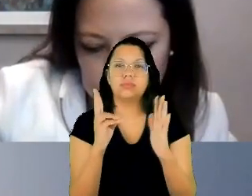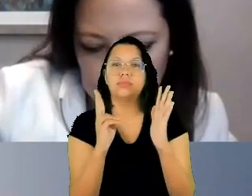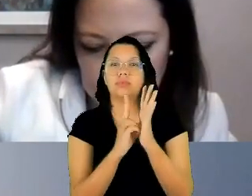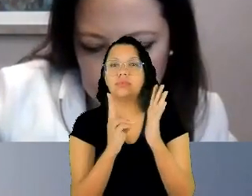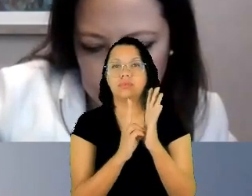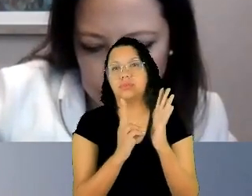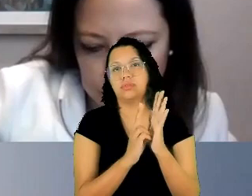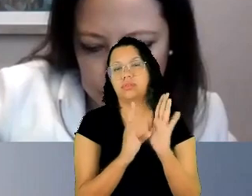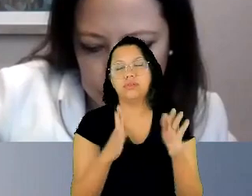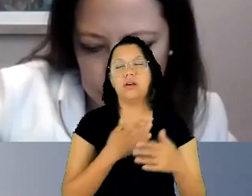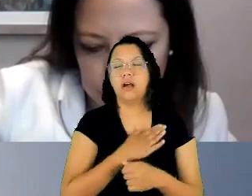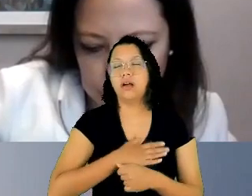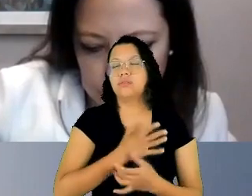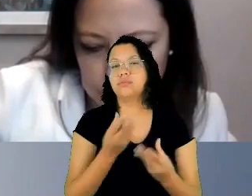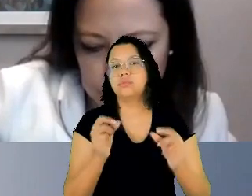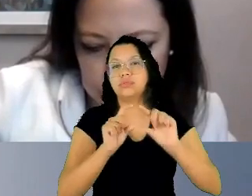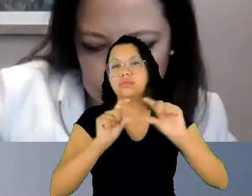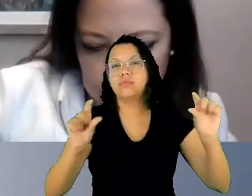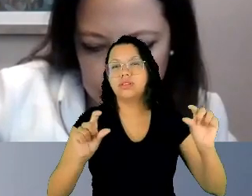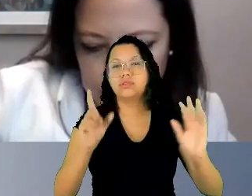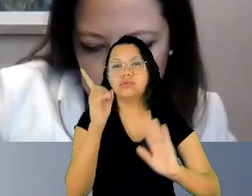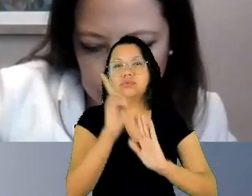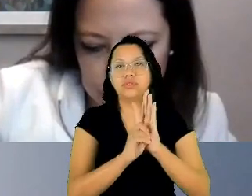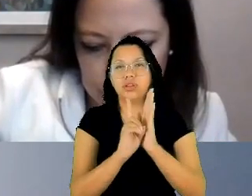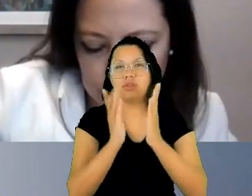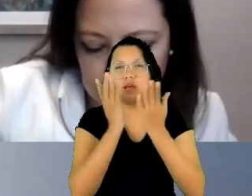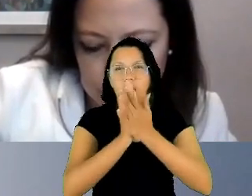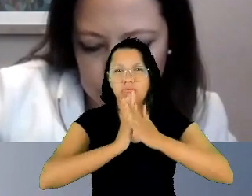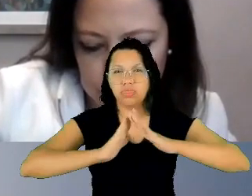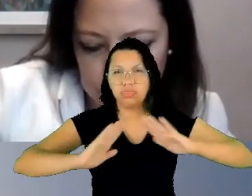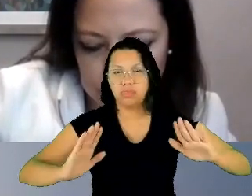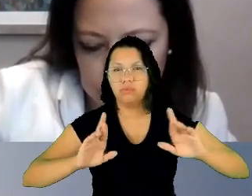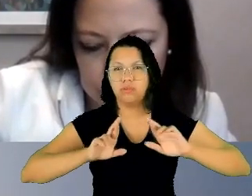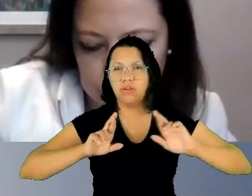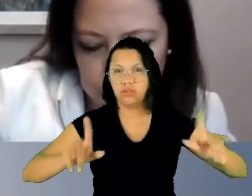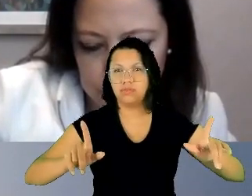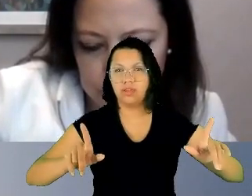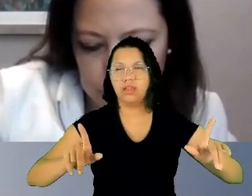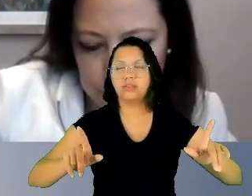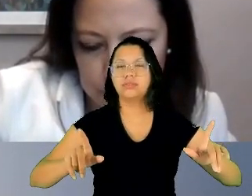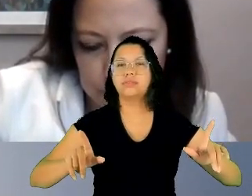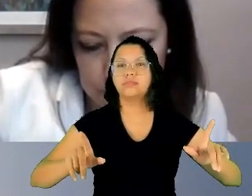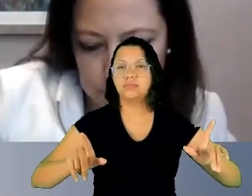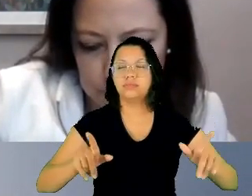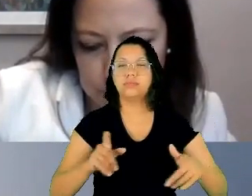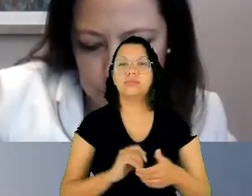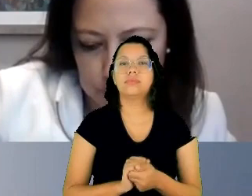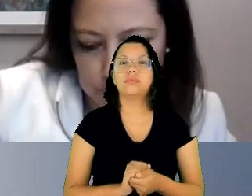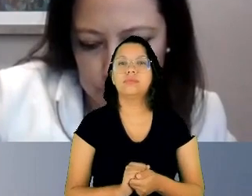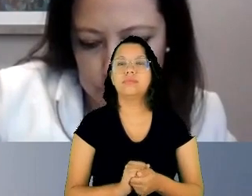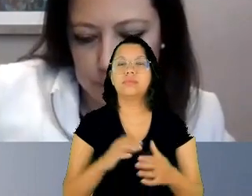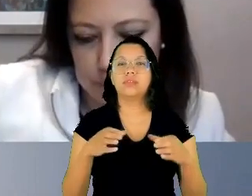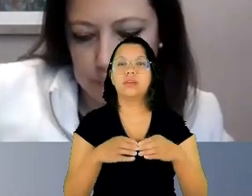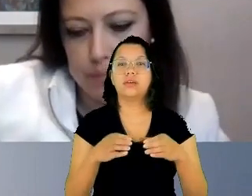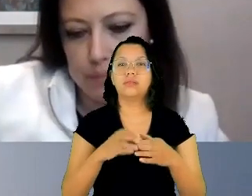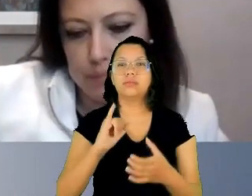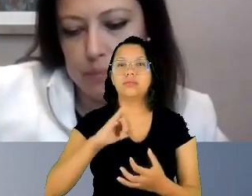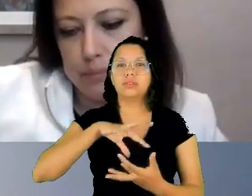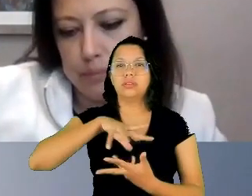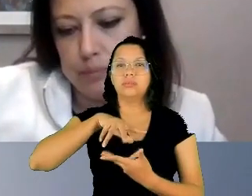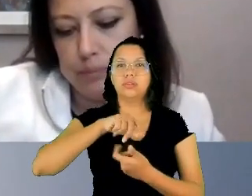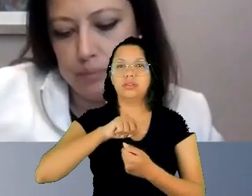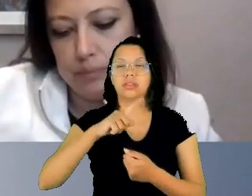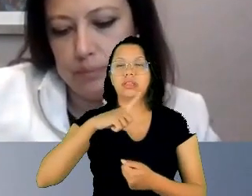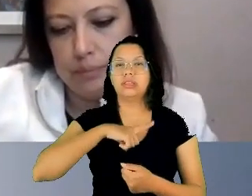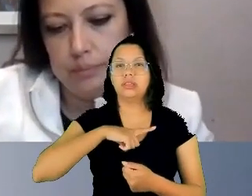rompe com a indiferença às diferenças. Na Comissão Interamericana, nós temos por centralidade as vítimas, temos os